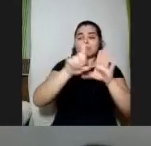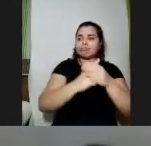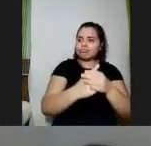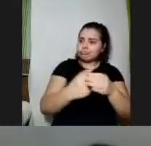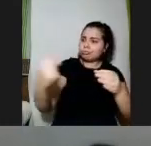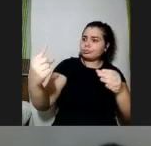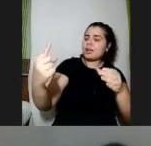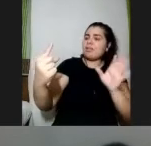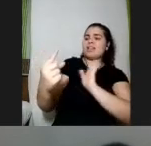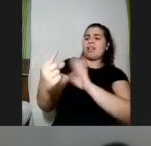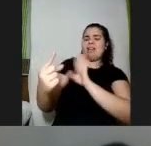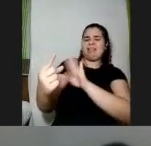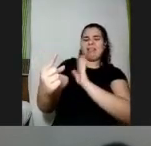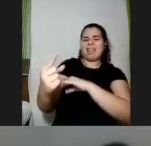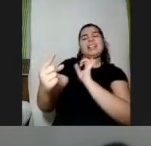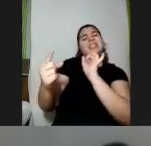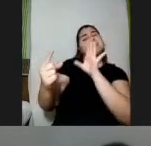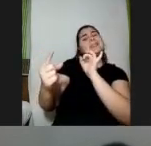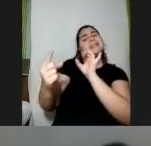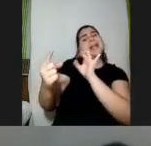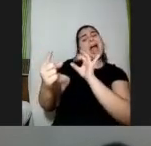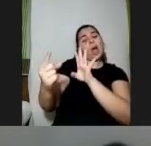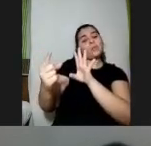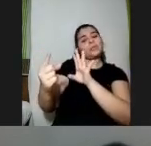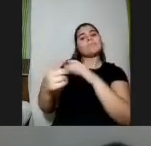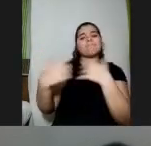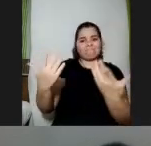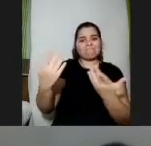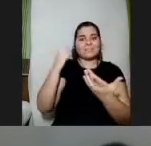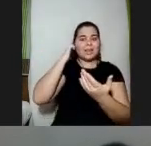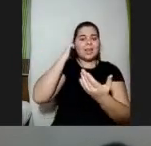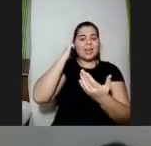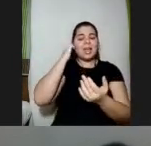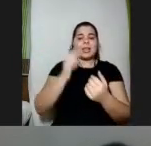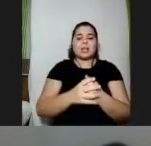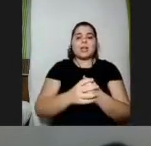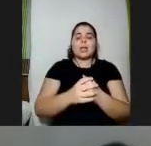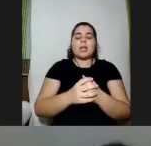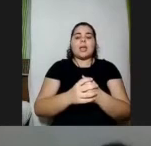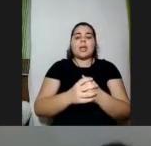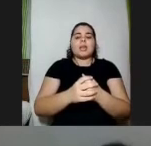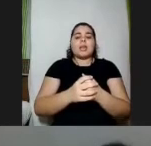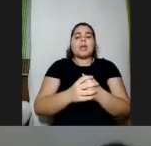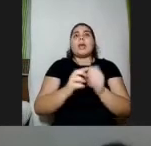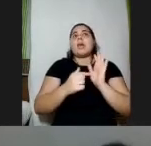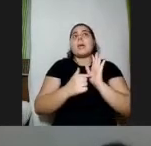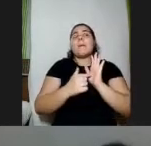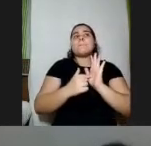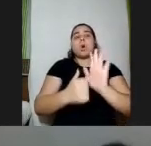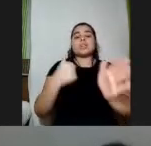estabelece para ela um rótulo que é um rótulo que mostra que eu estou tirando